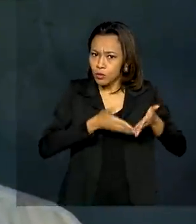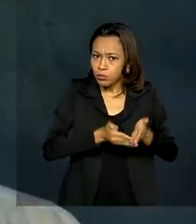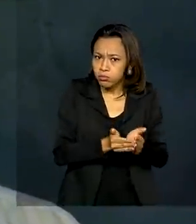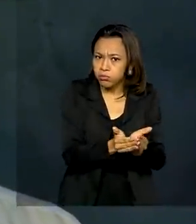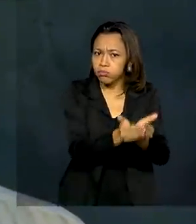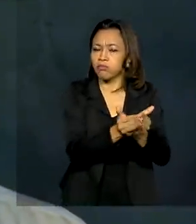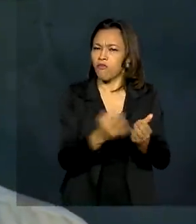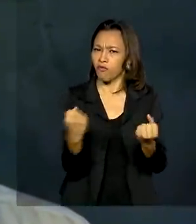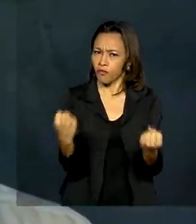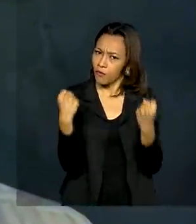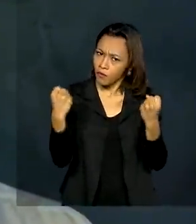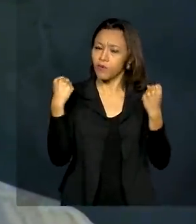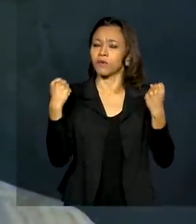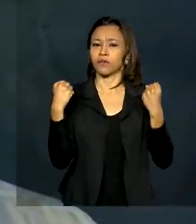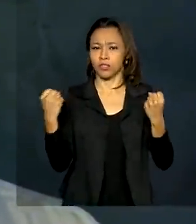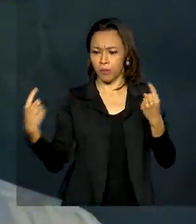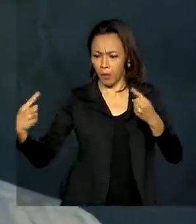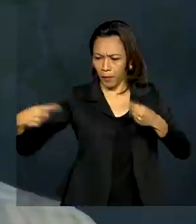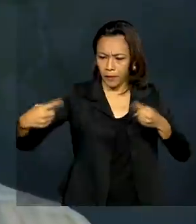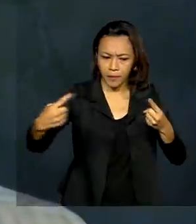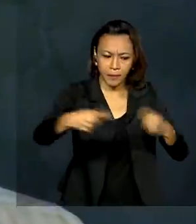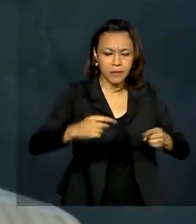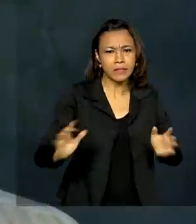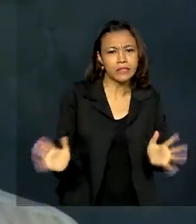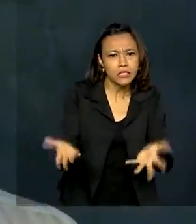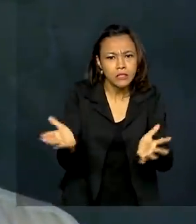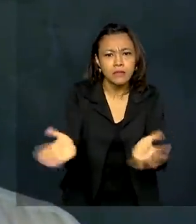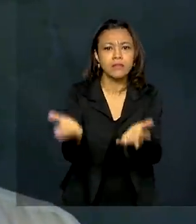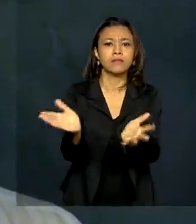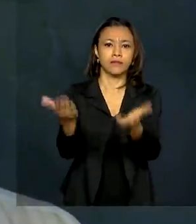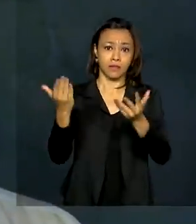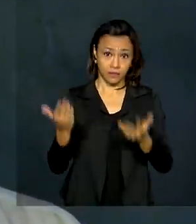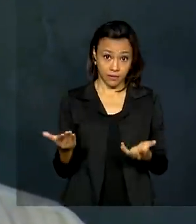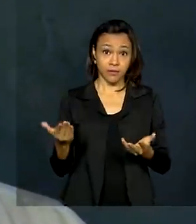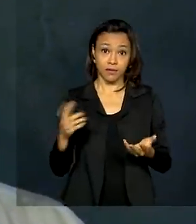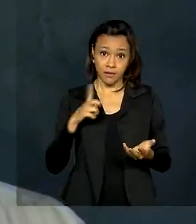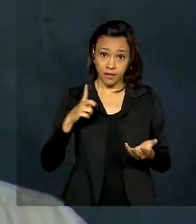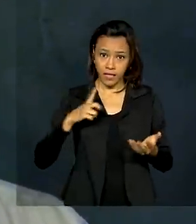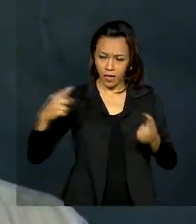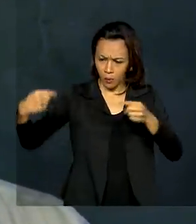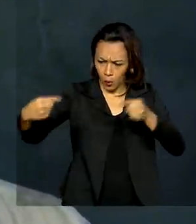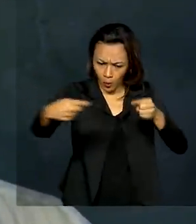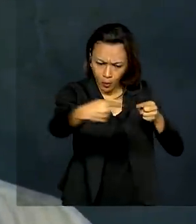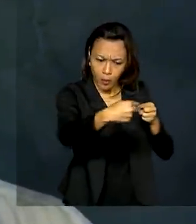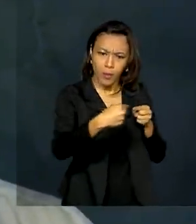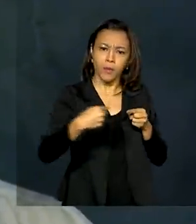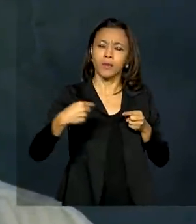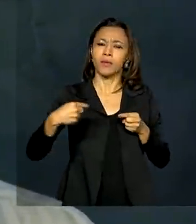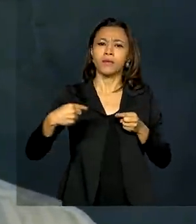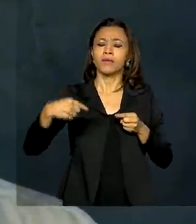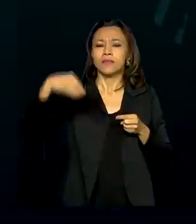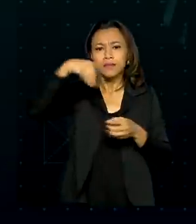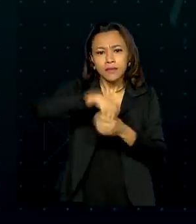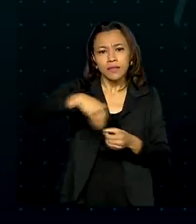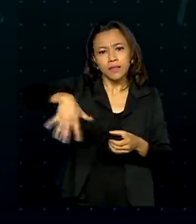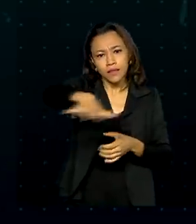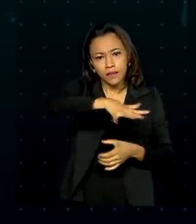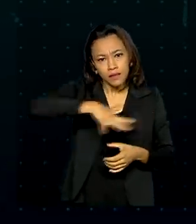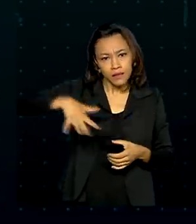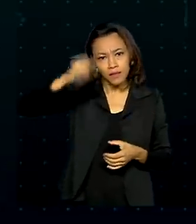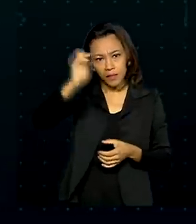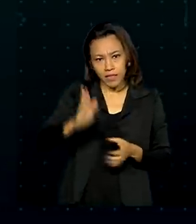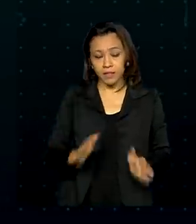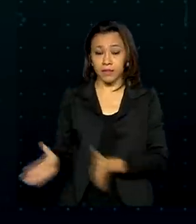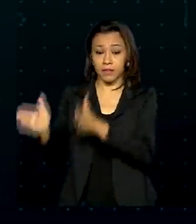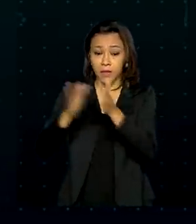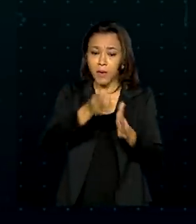forte, que haja estímulo à concorrência dentro de um ambiente isonômico. Mesmo com